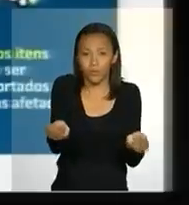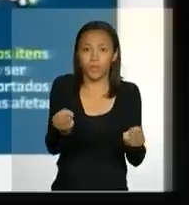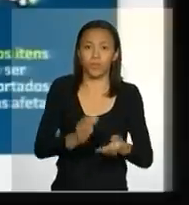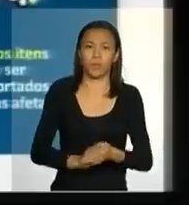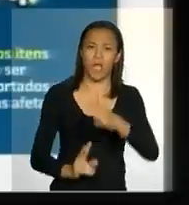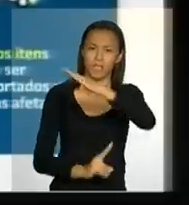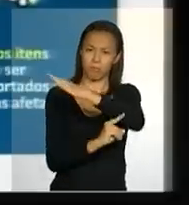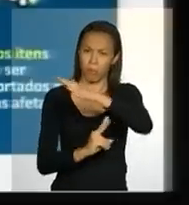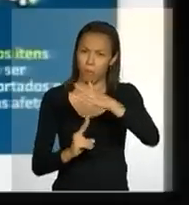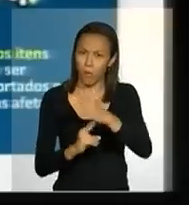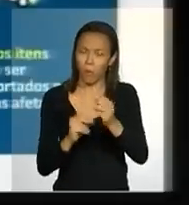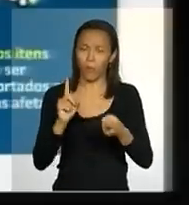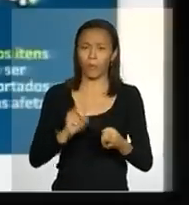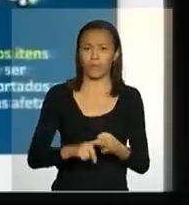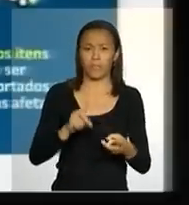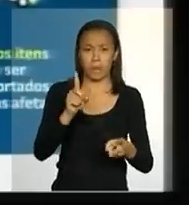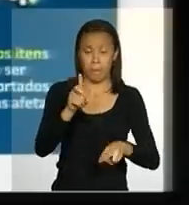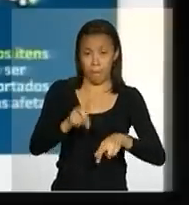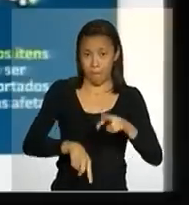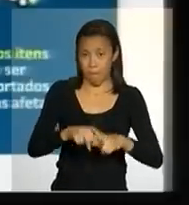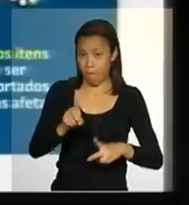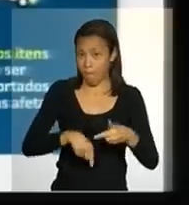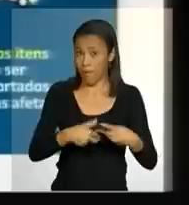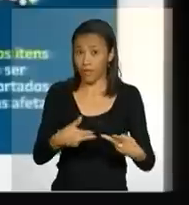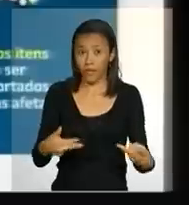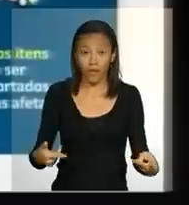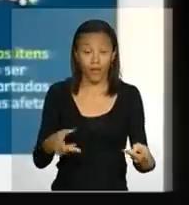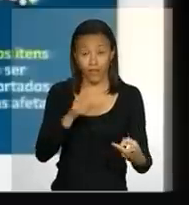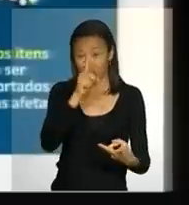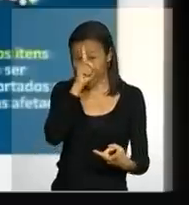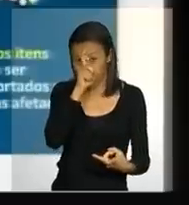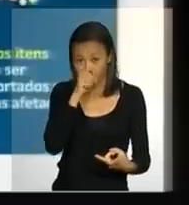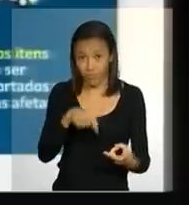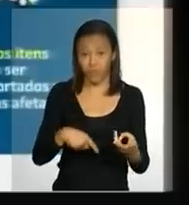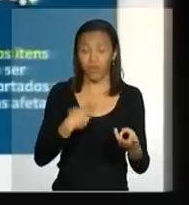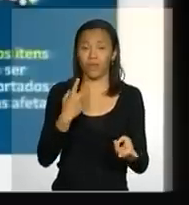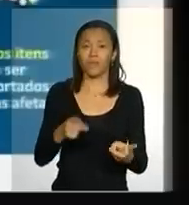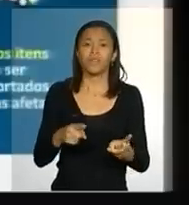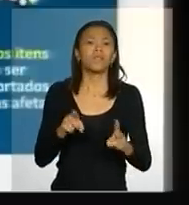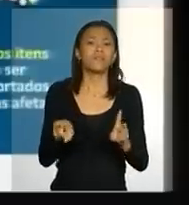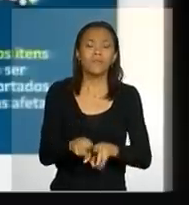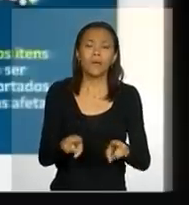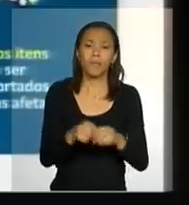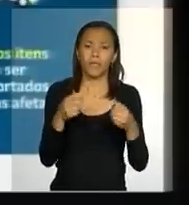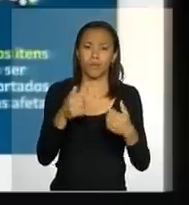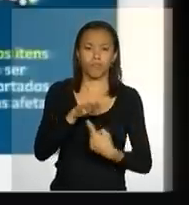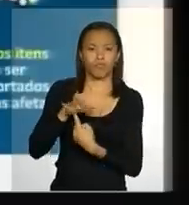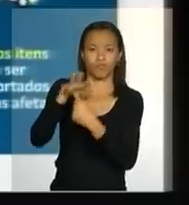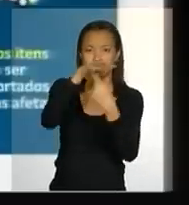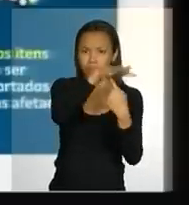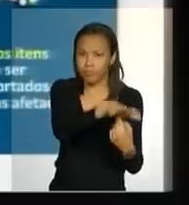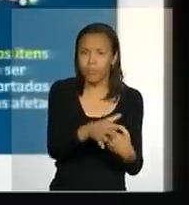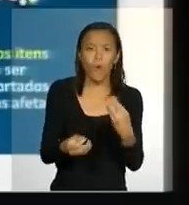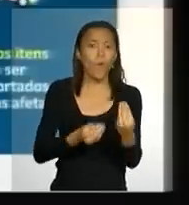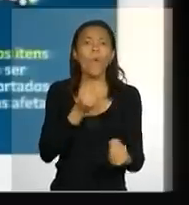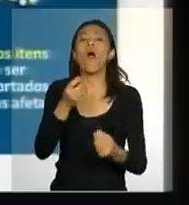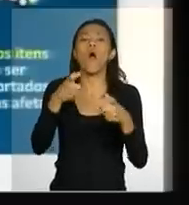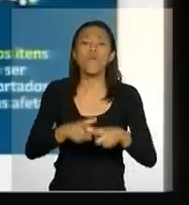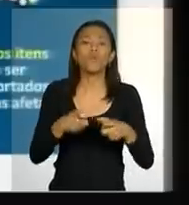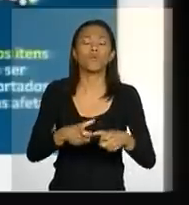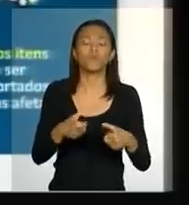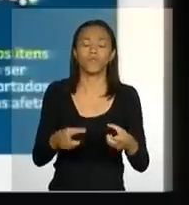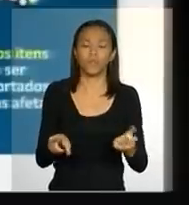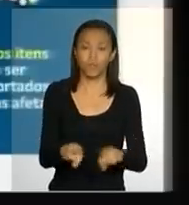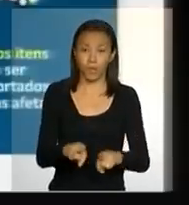as pontes, os materiais diversos, hospitais de campanhas, o transporte aéreo, onde estão os helicópteros,